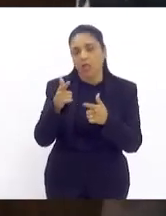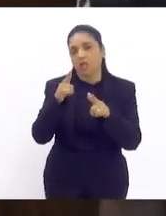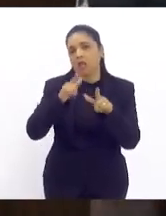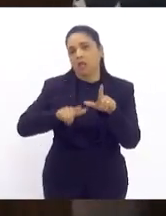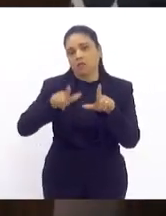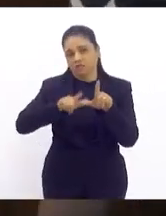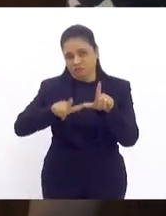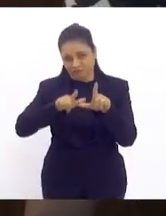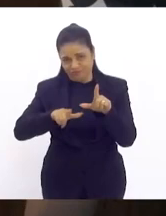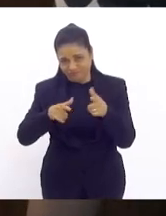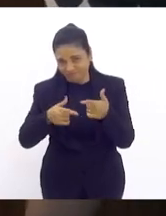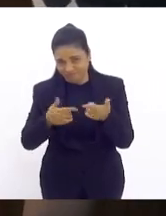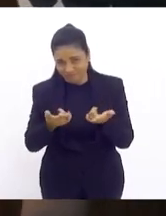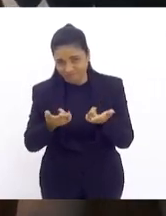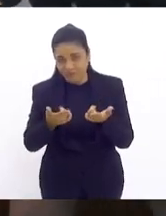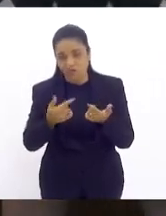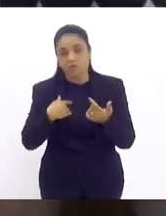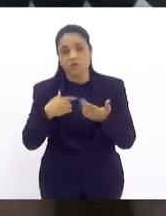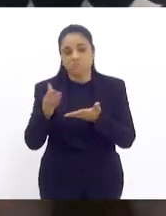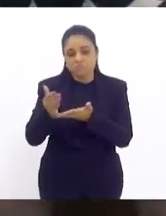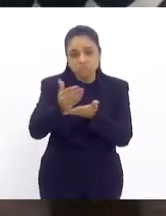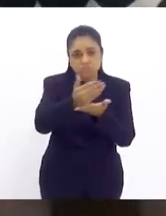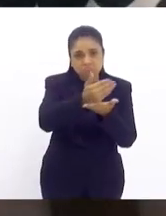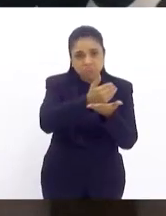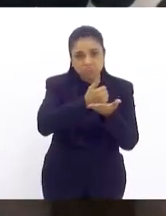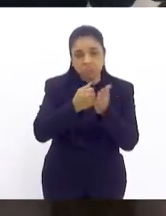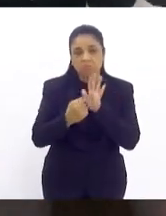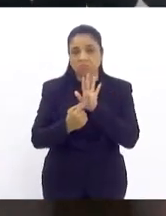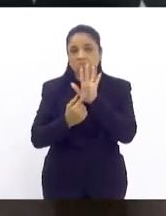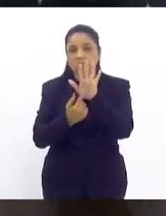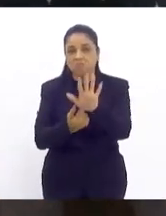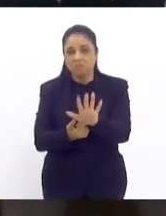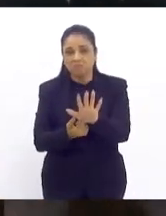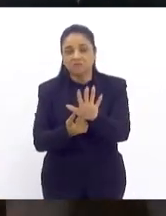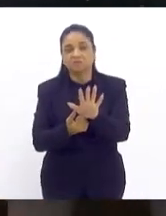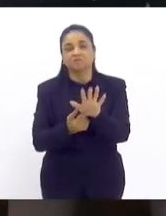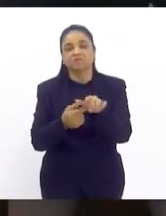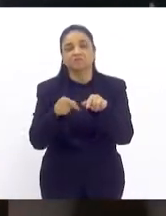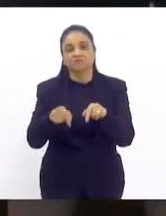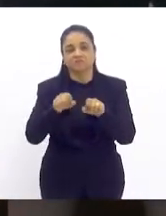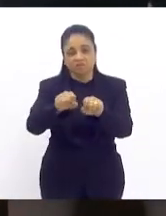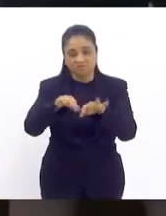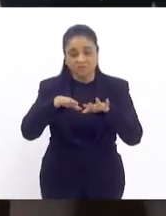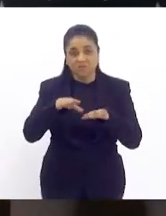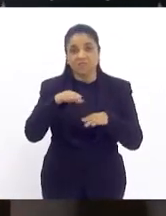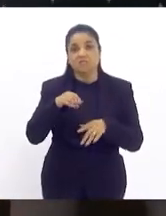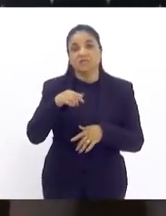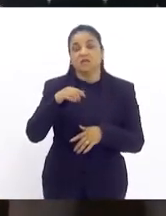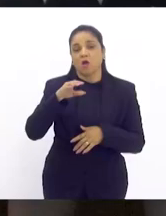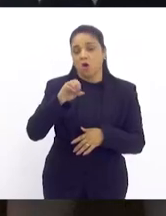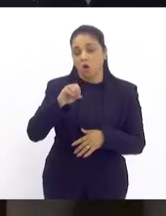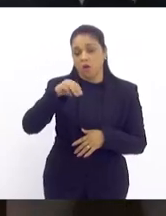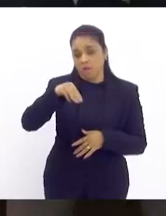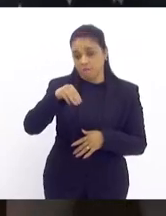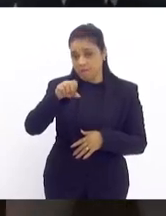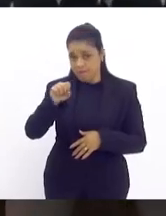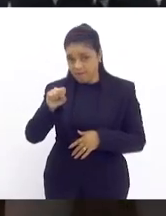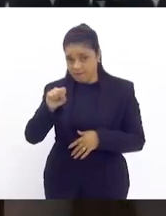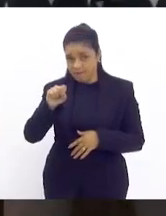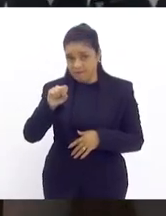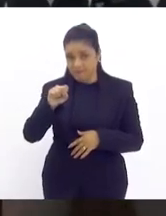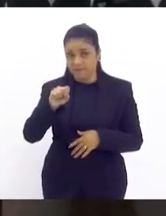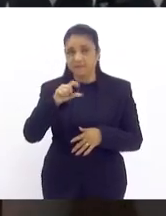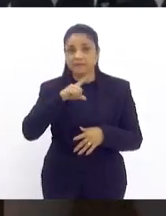aí eu queria trazer um dado aqui para casa que segundo a OMS a gente tem mais de 10